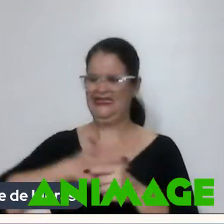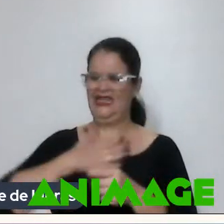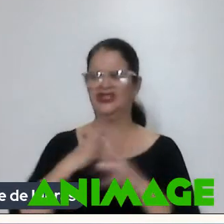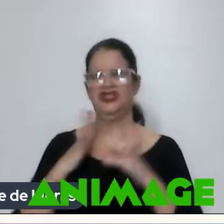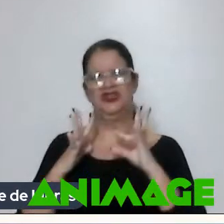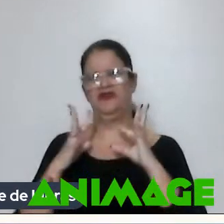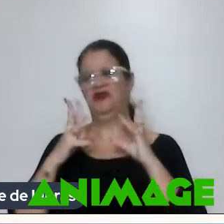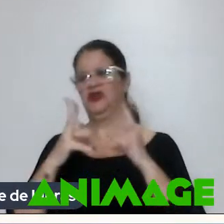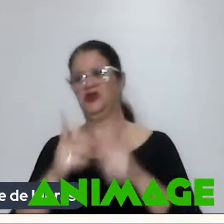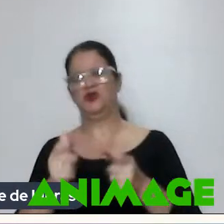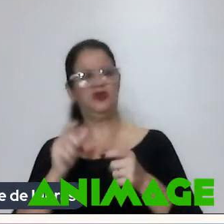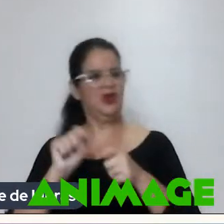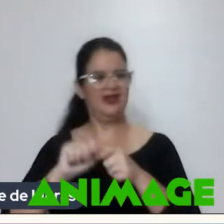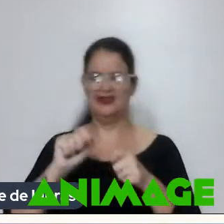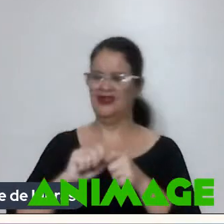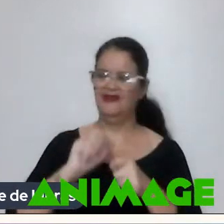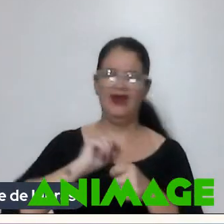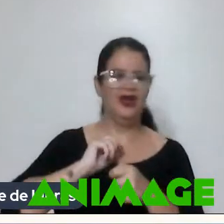Onde a gente está